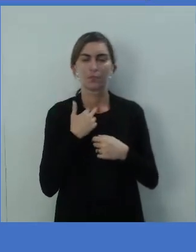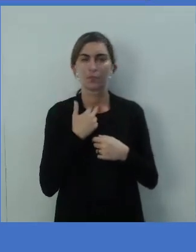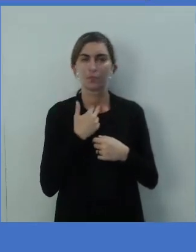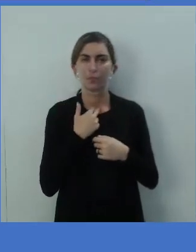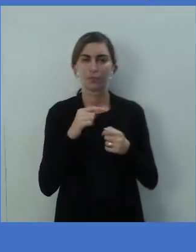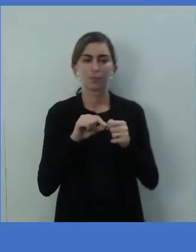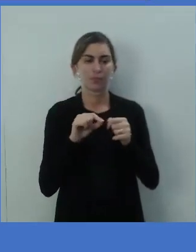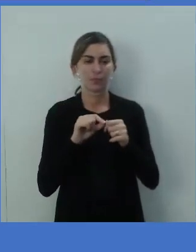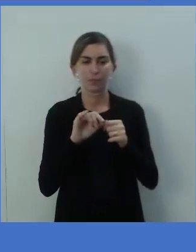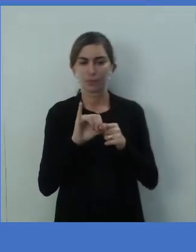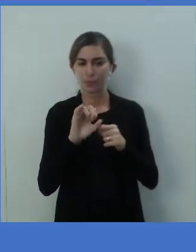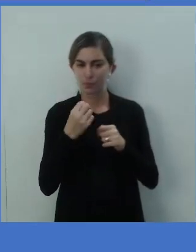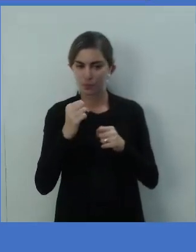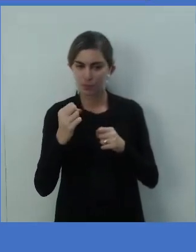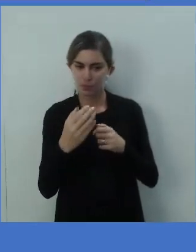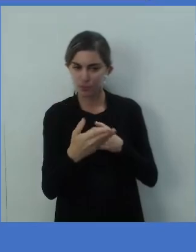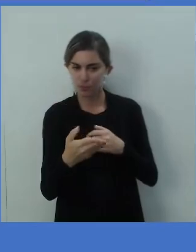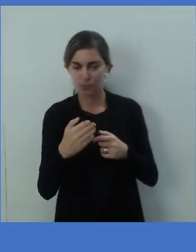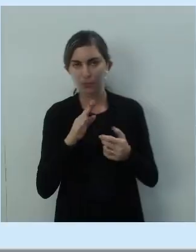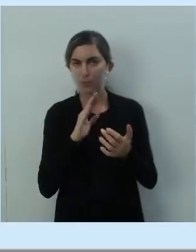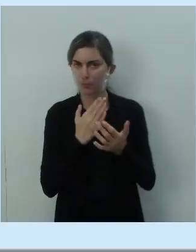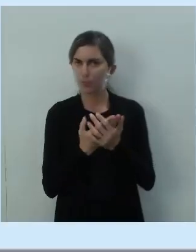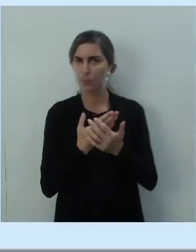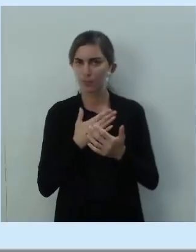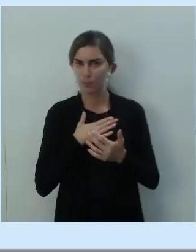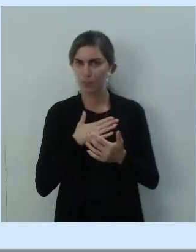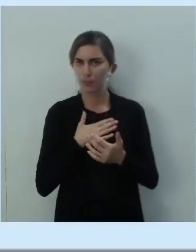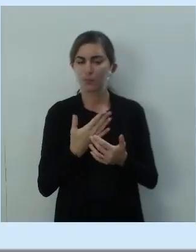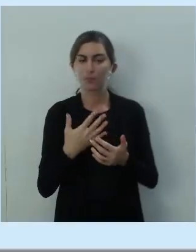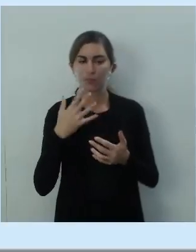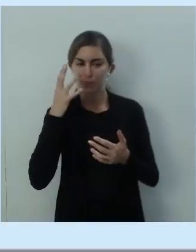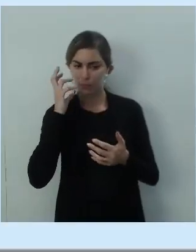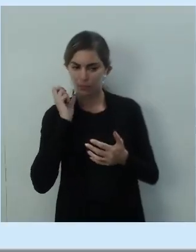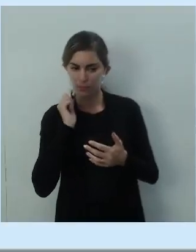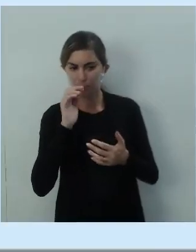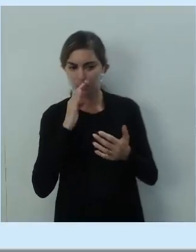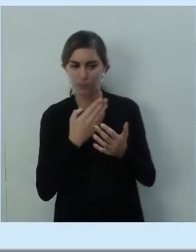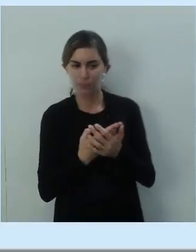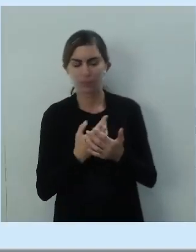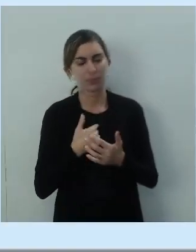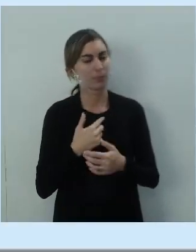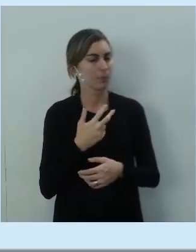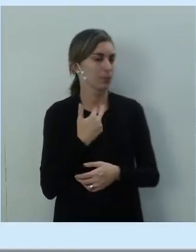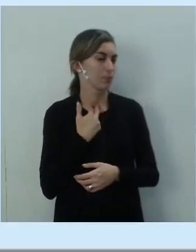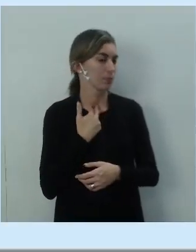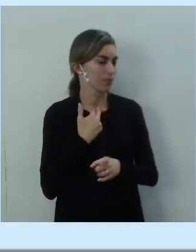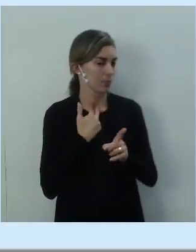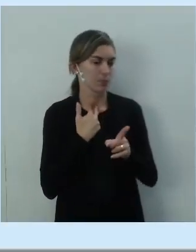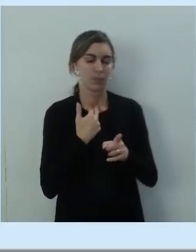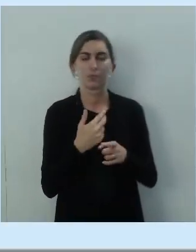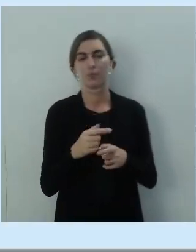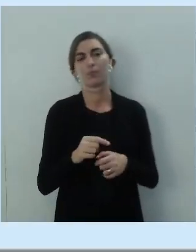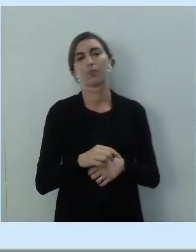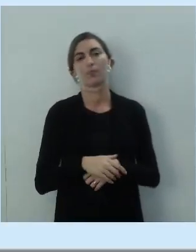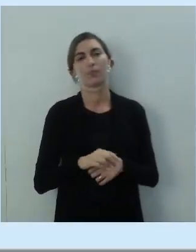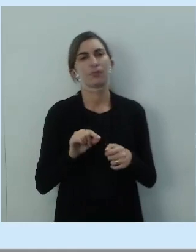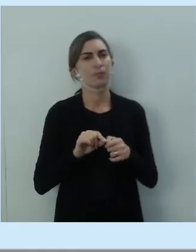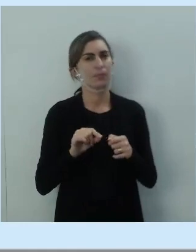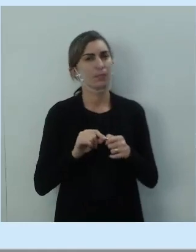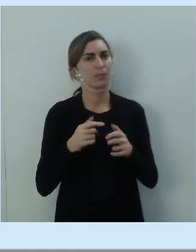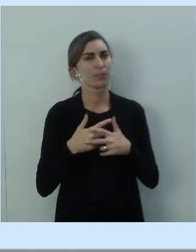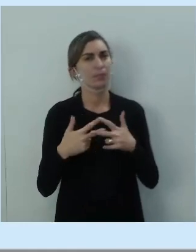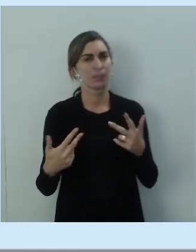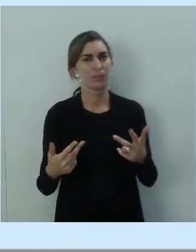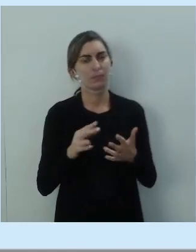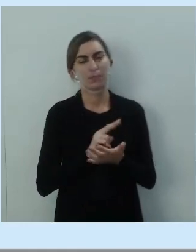fazer isso. Acredite em mim, ou me escute, ou creia. Você não pode fazer determinada coisa. o